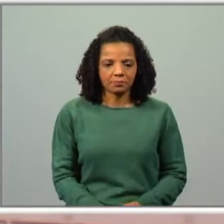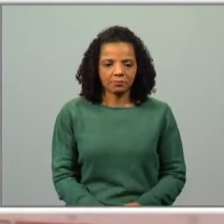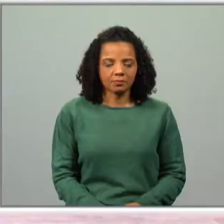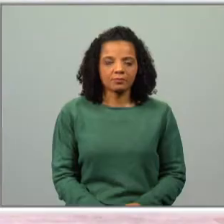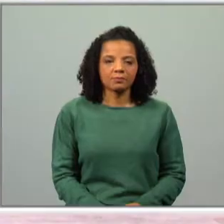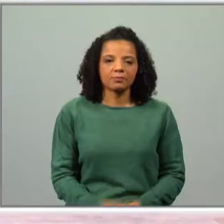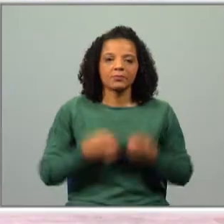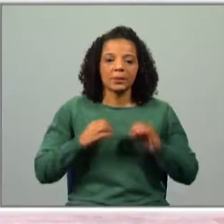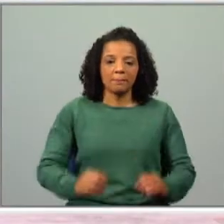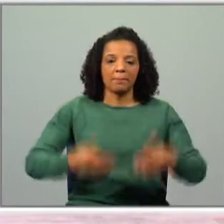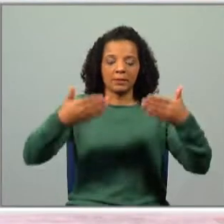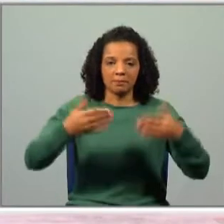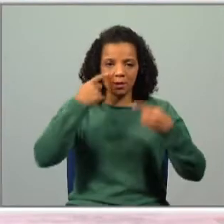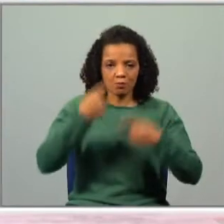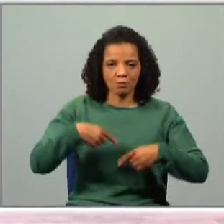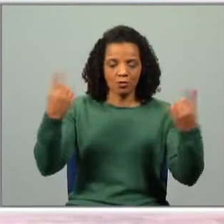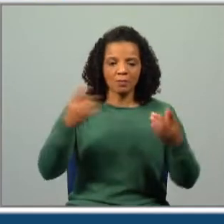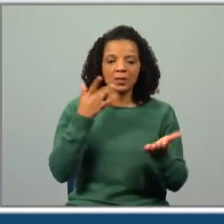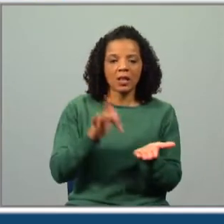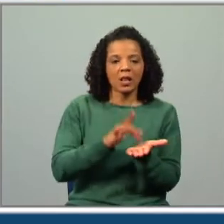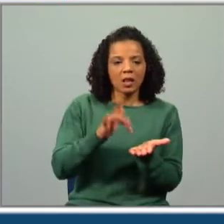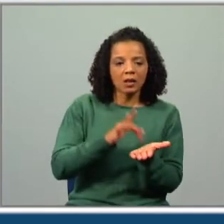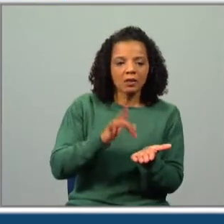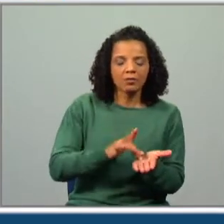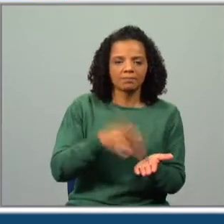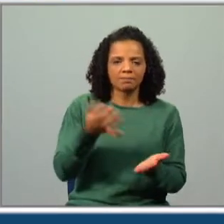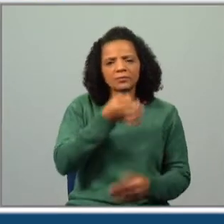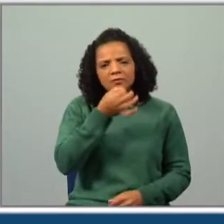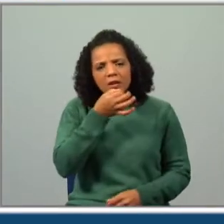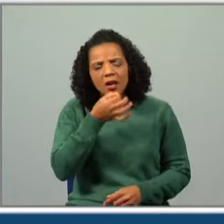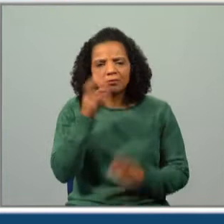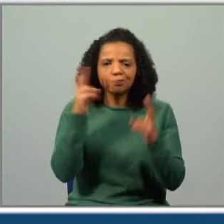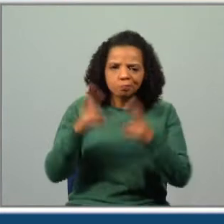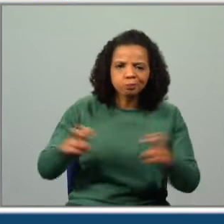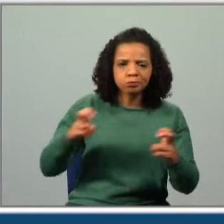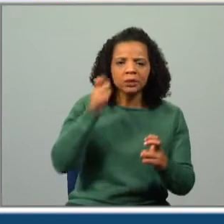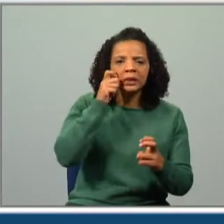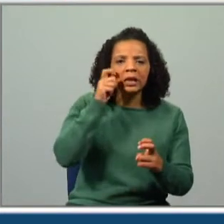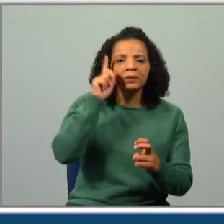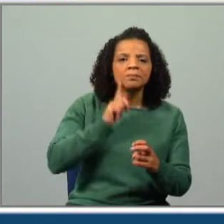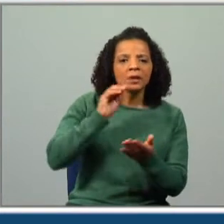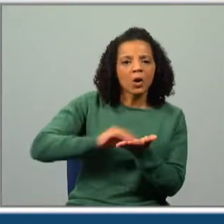primeiro vou apresentar-te a nossa obra e vamos falar e descobrir um bocadinho sobre a sua autora.